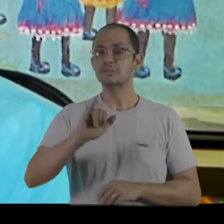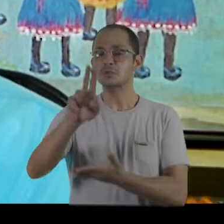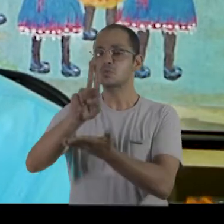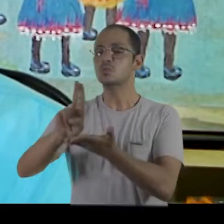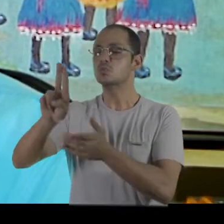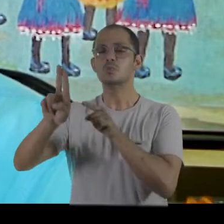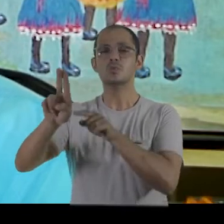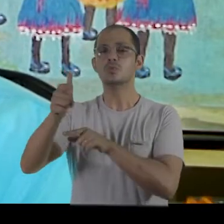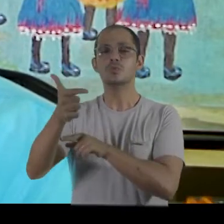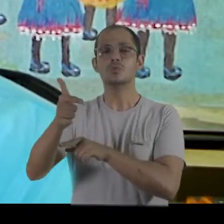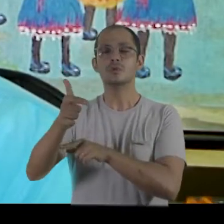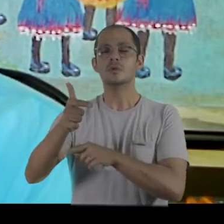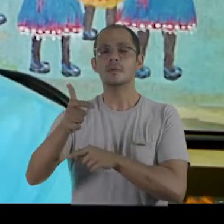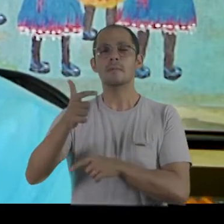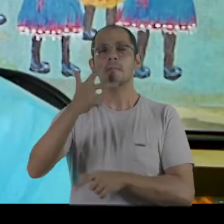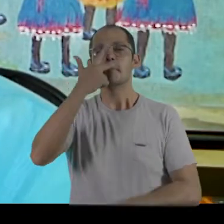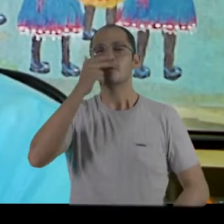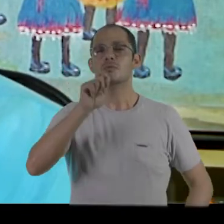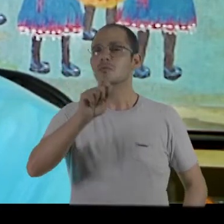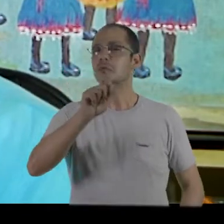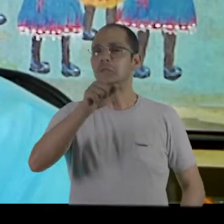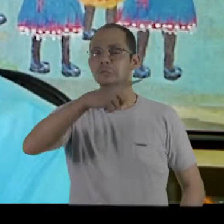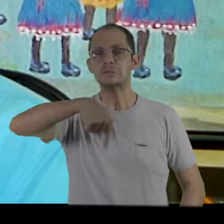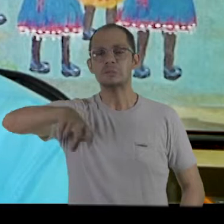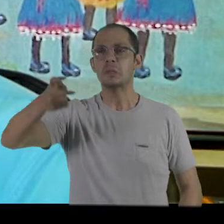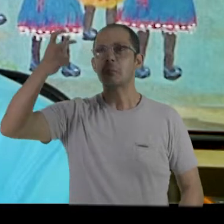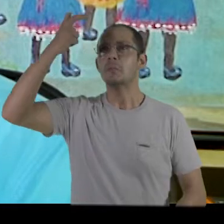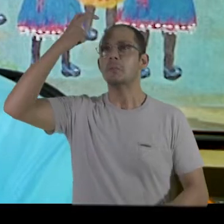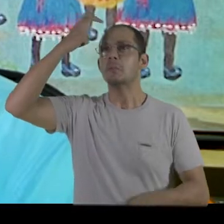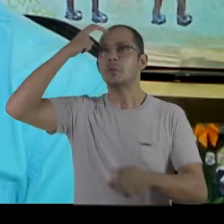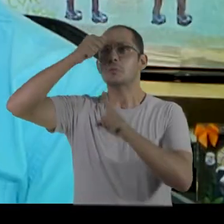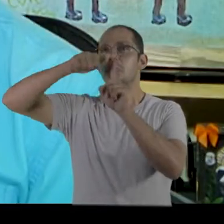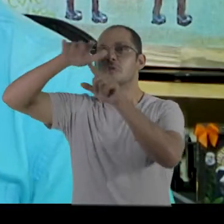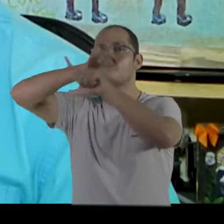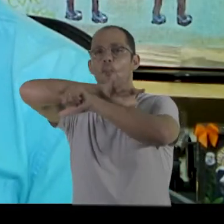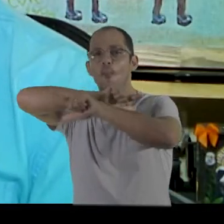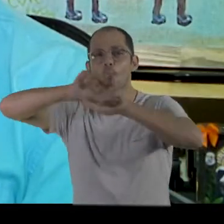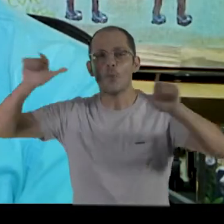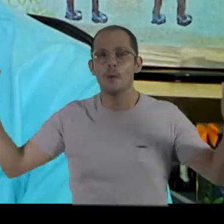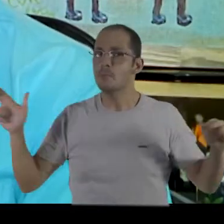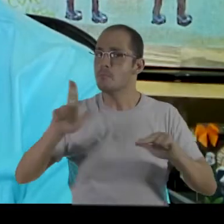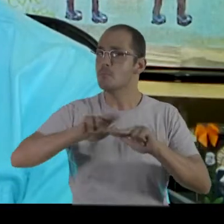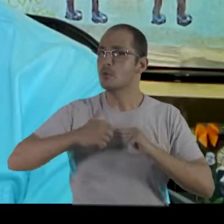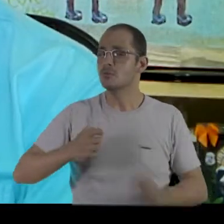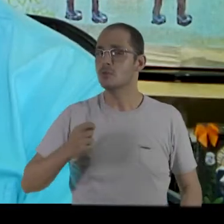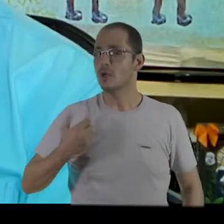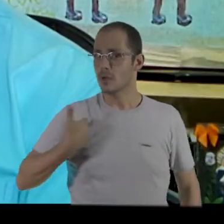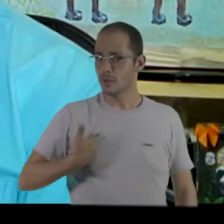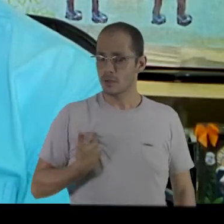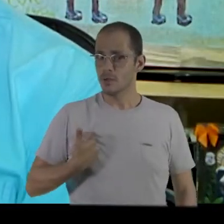Federal, nós teríamos um vácuo intelectual enorme, porque eu sou muitos